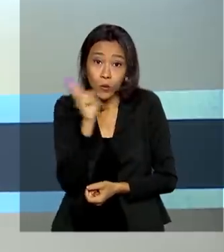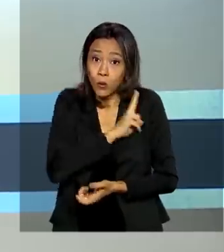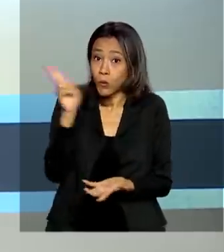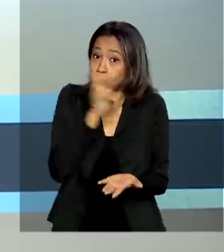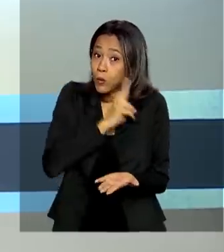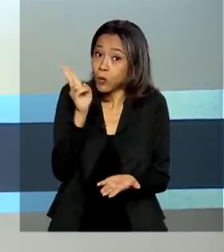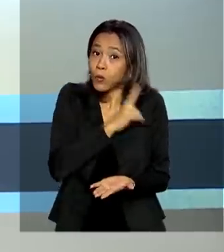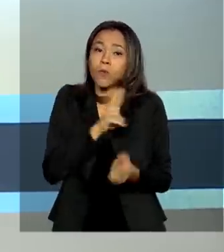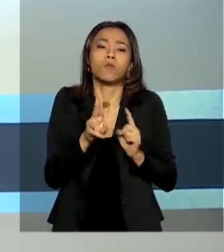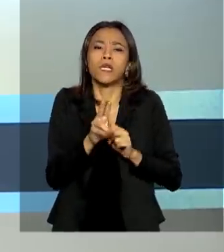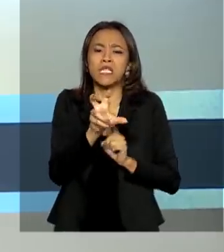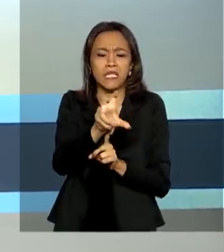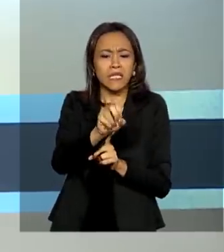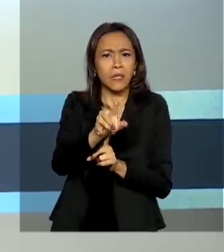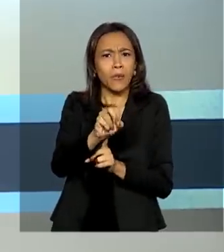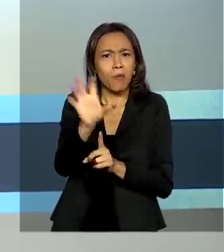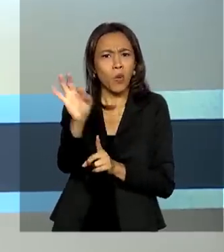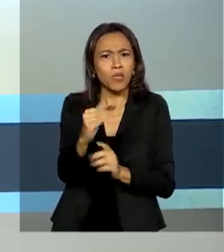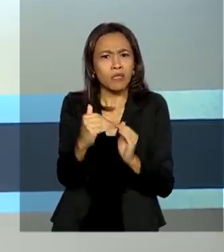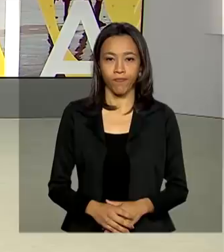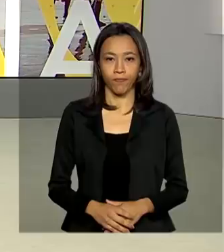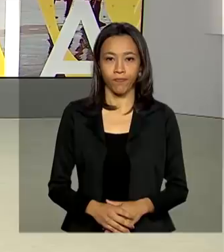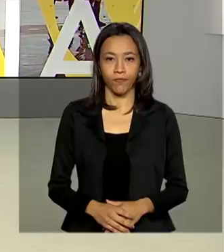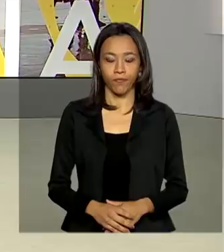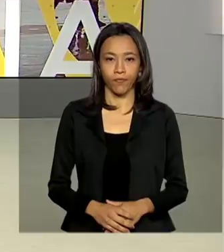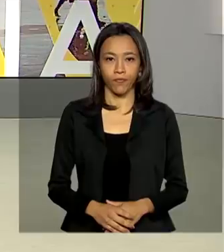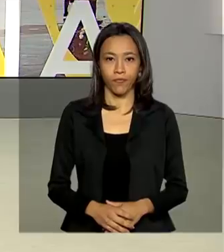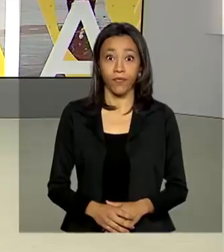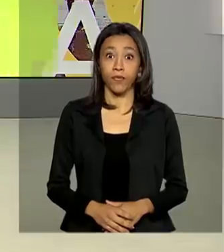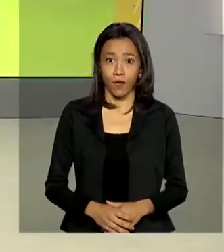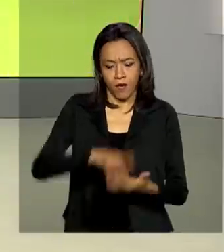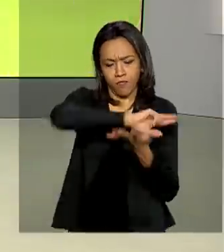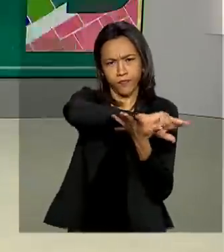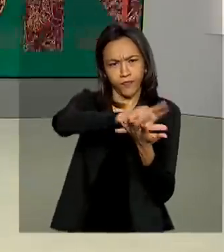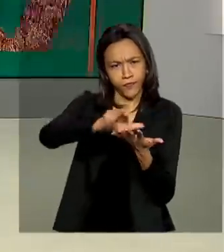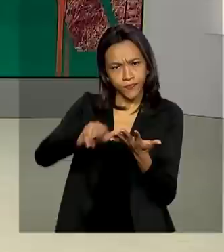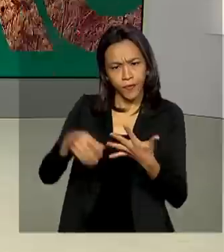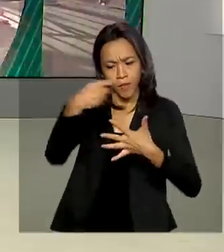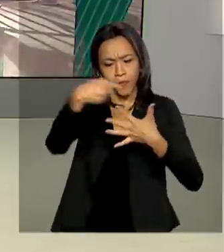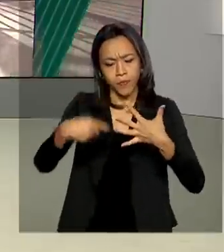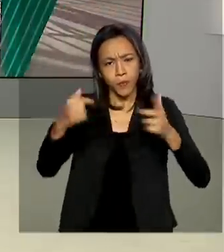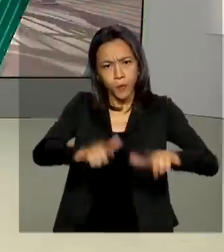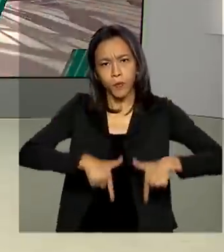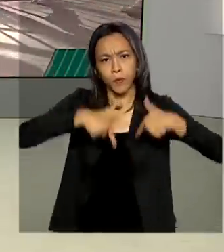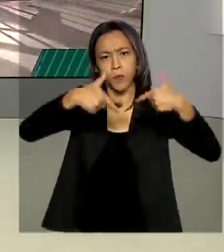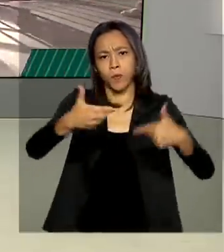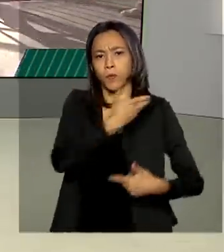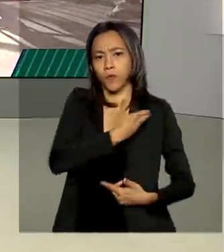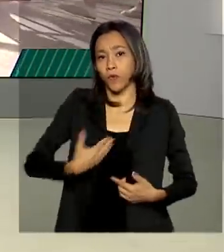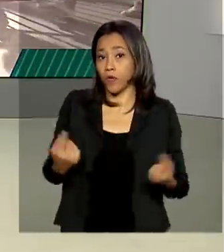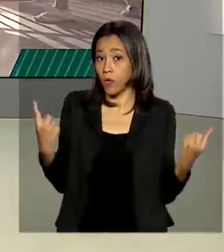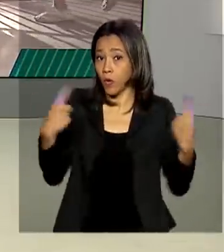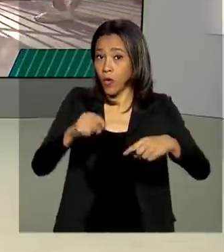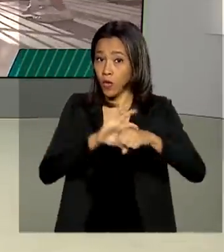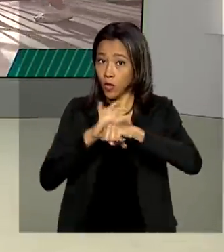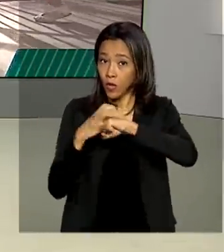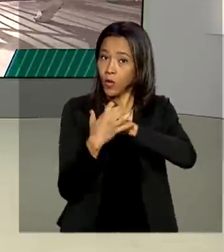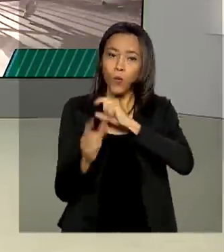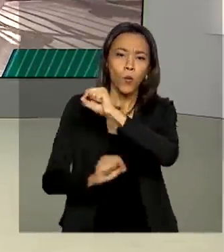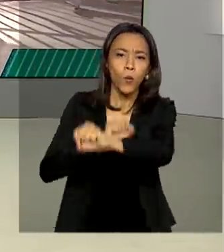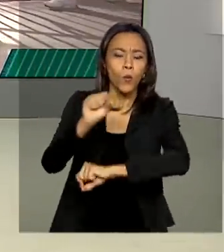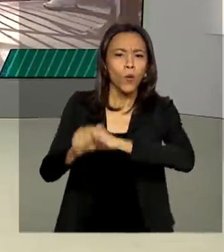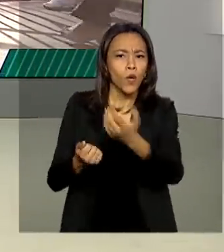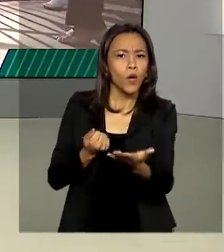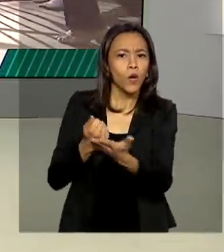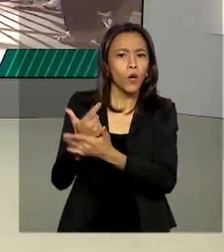% de casos acima da incidência nacional. E entre as ações do governo para combater o coronavírus está a aquisição